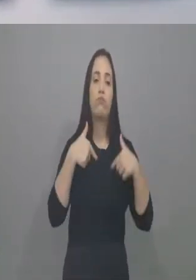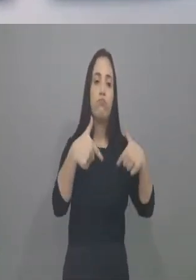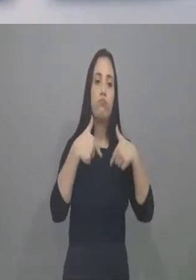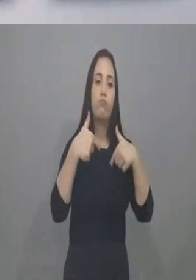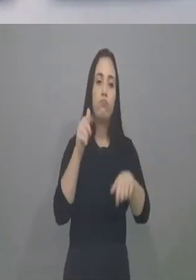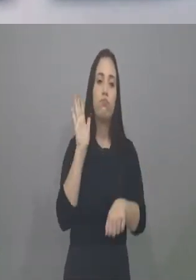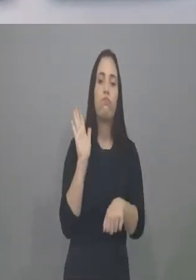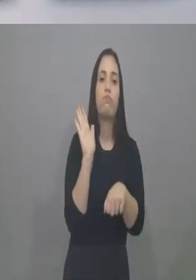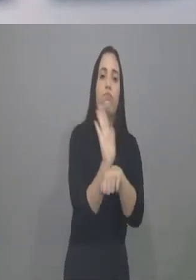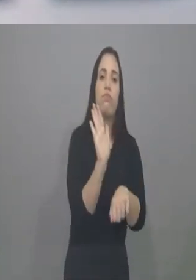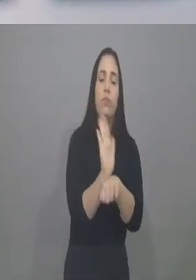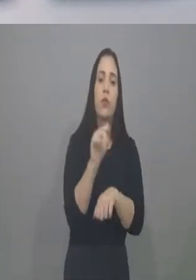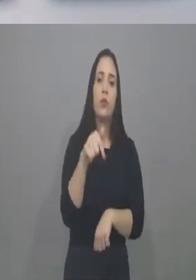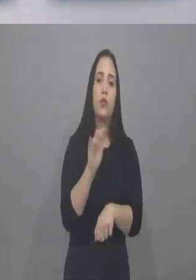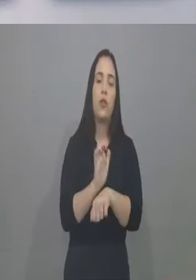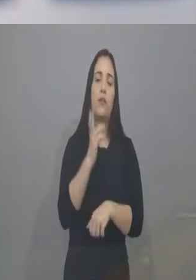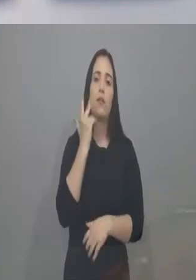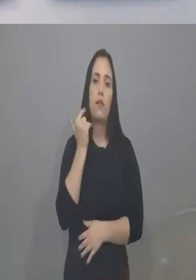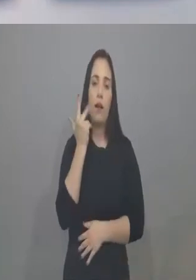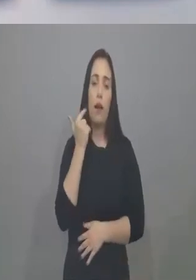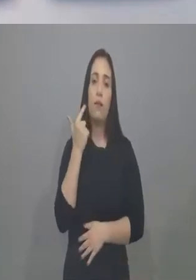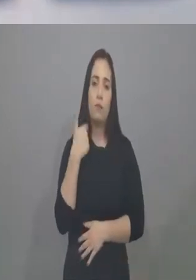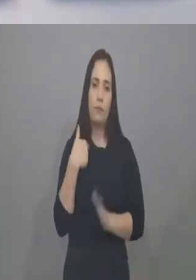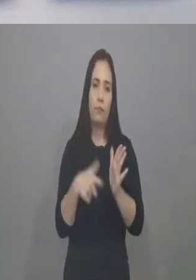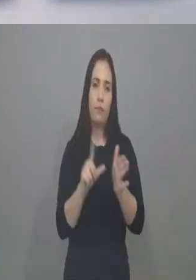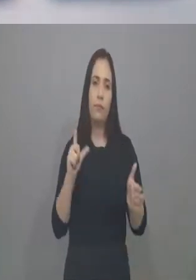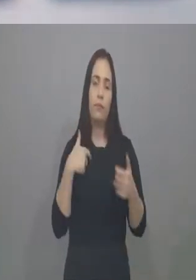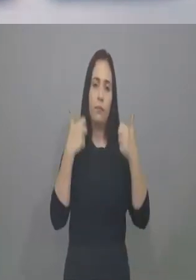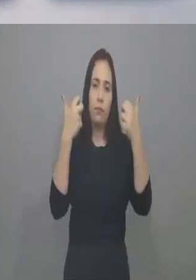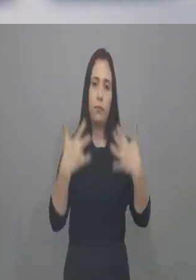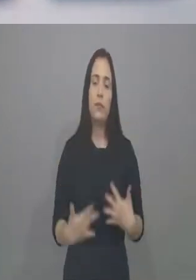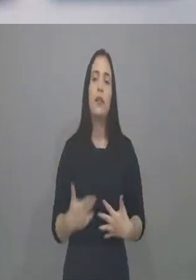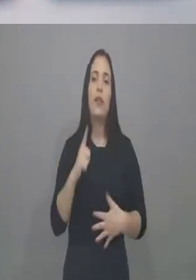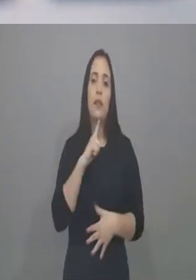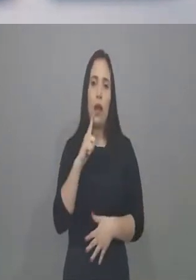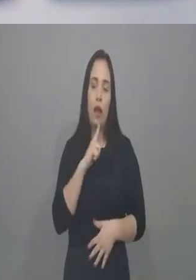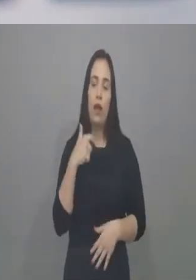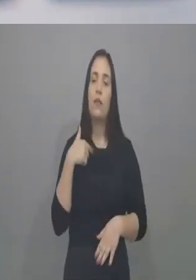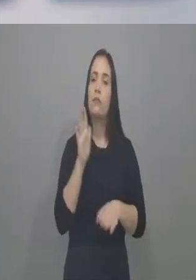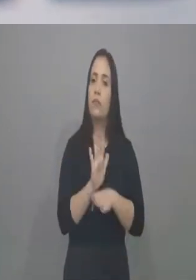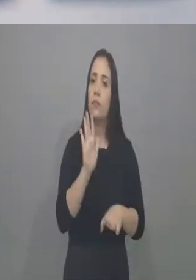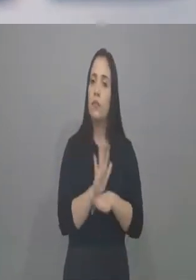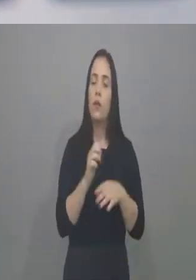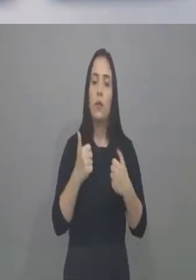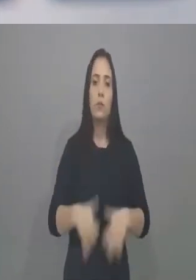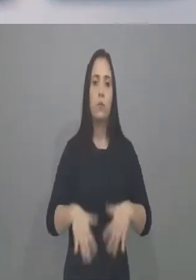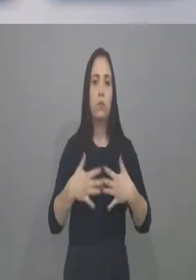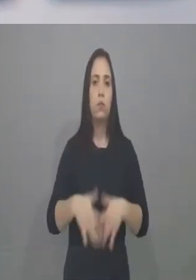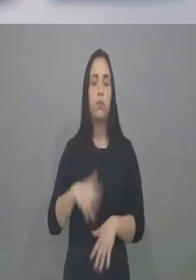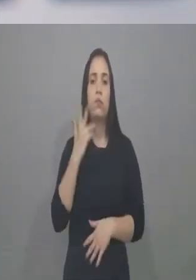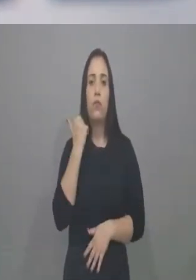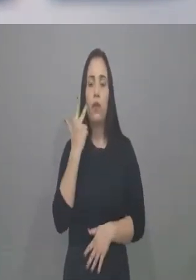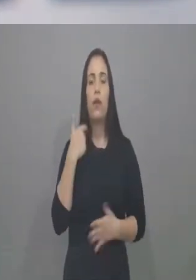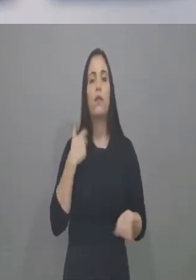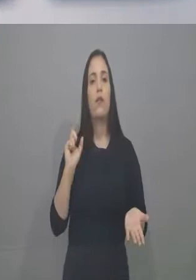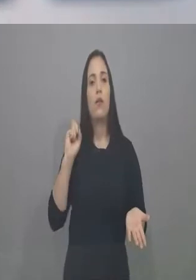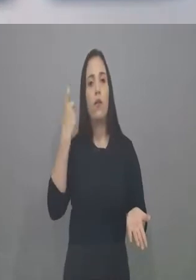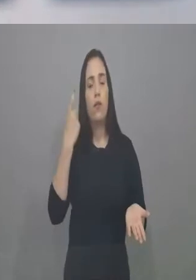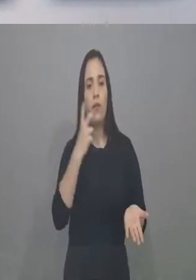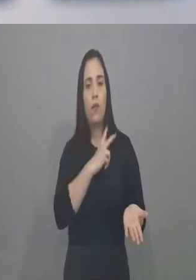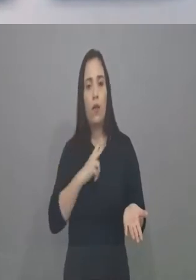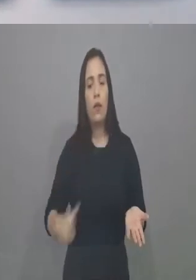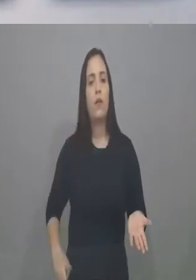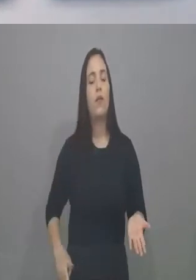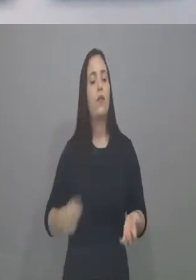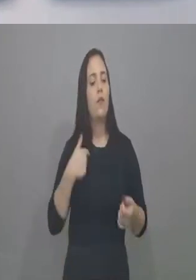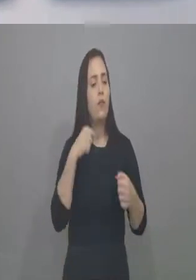pelo Estado do Ceará como um todo. É como eu disse, eu fiz muito por Fortaleza, como vereador, procurei